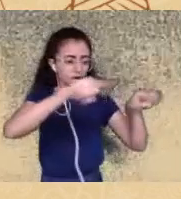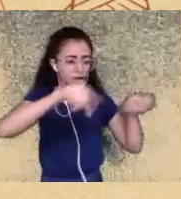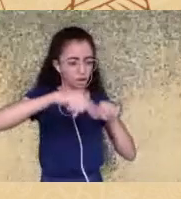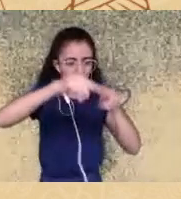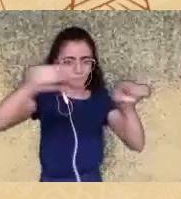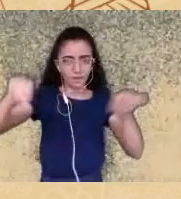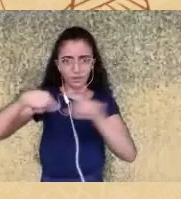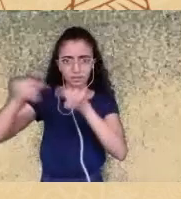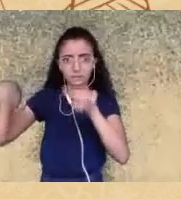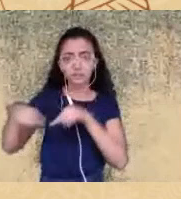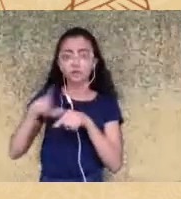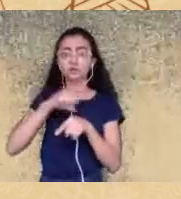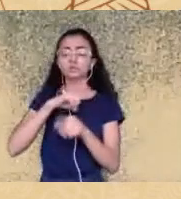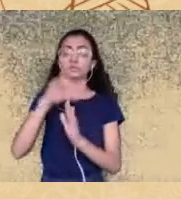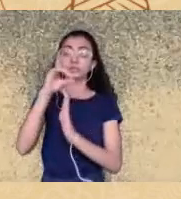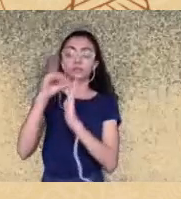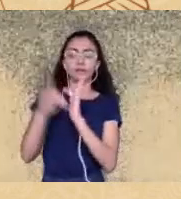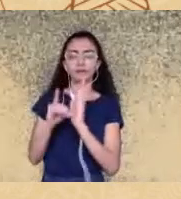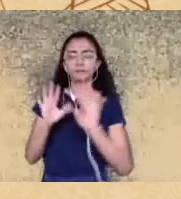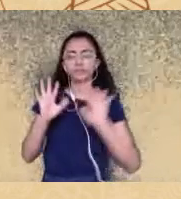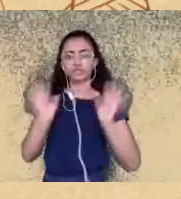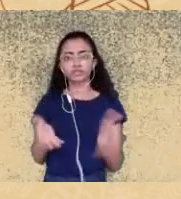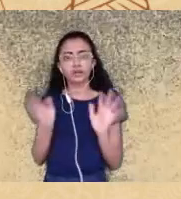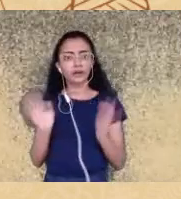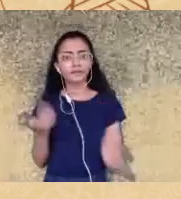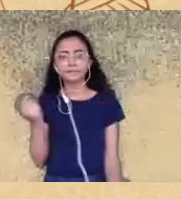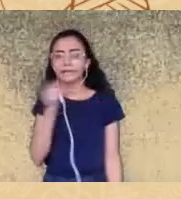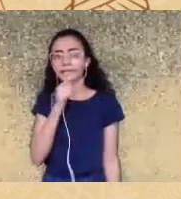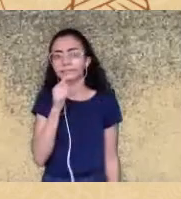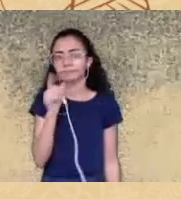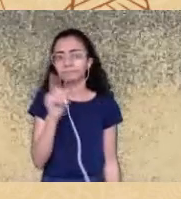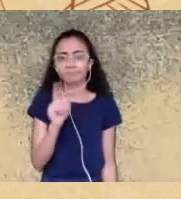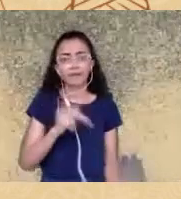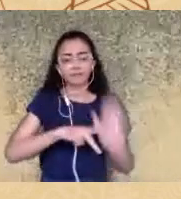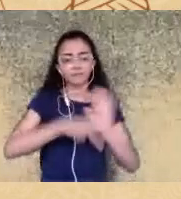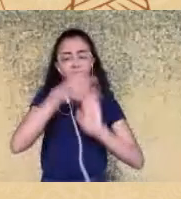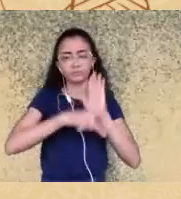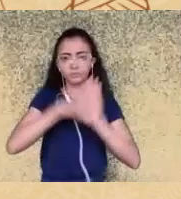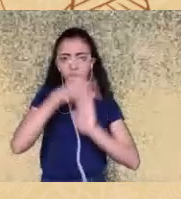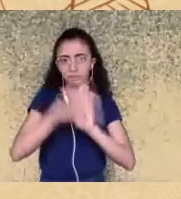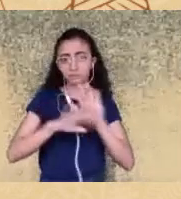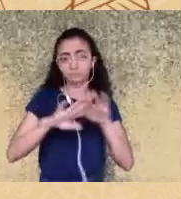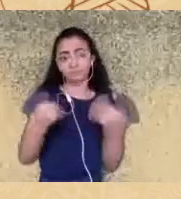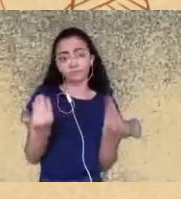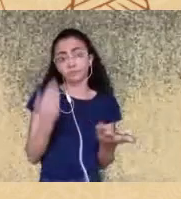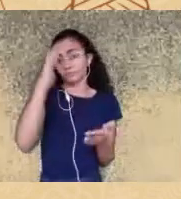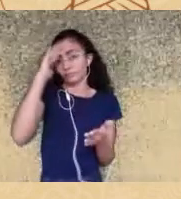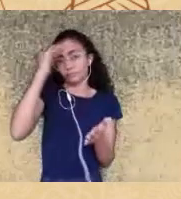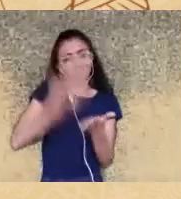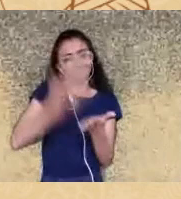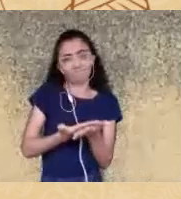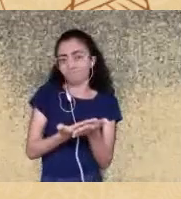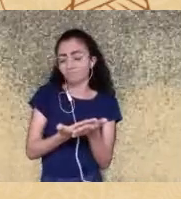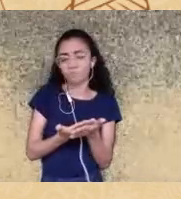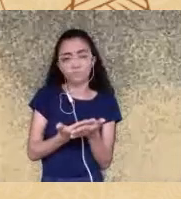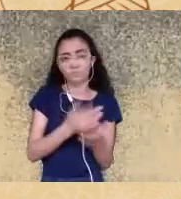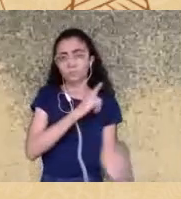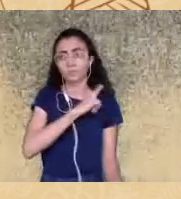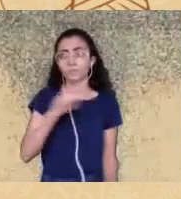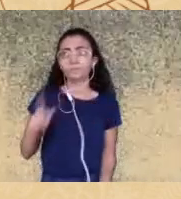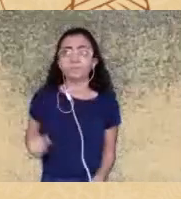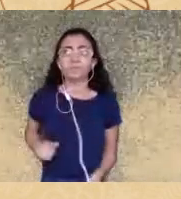espera não é acidental é parte desse projeto então nós não confiamos nesse Estado dessa forma então